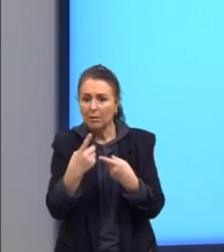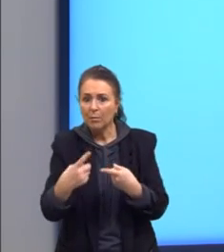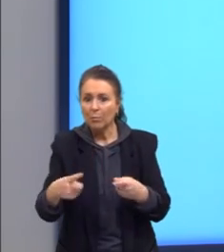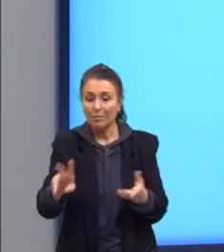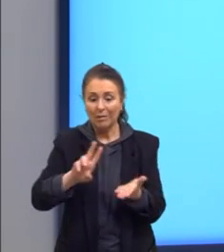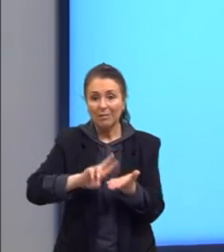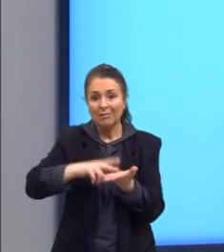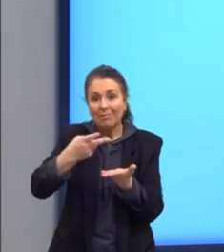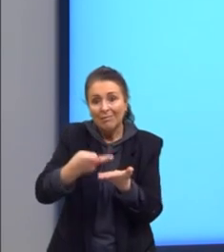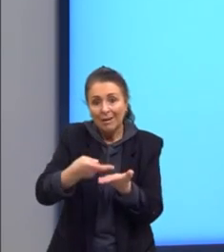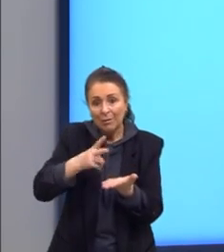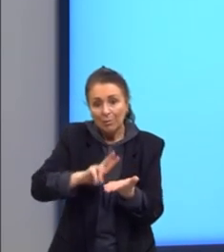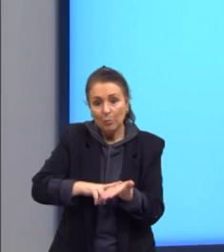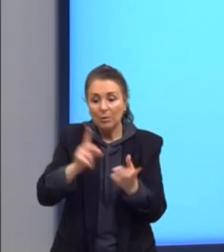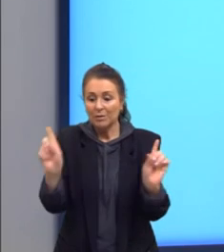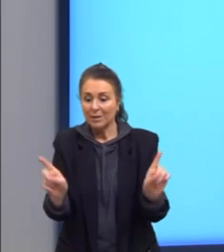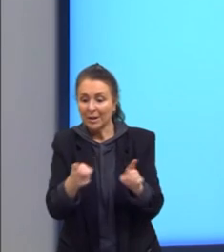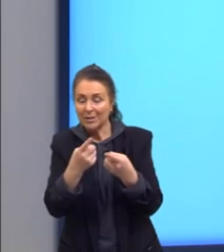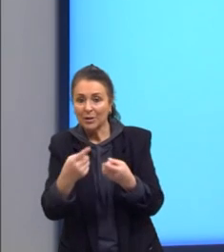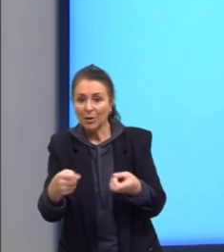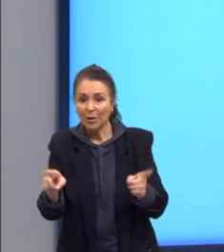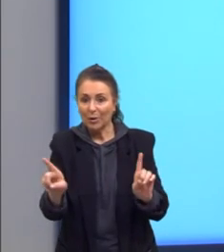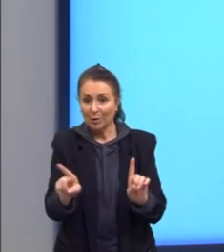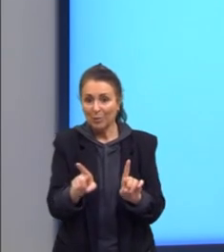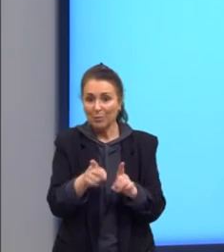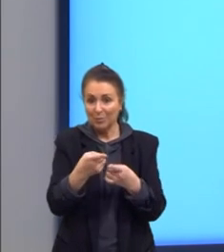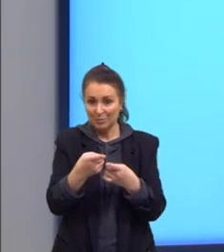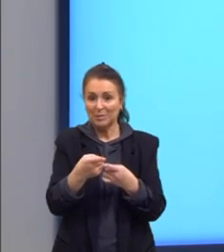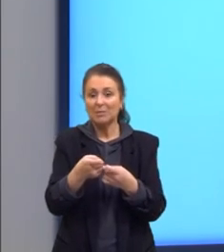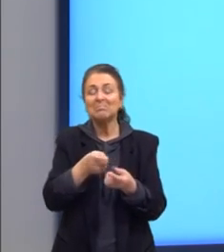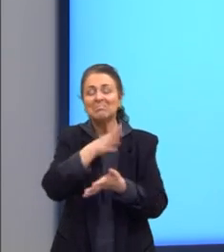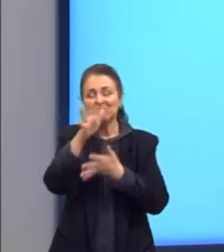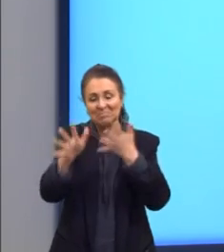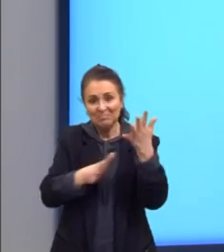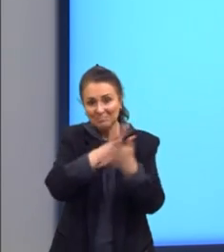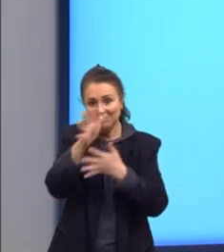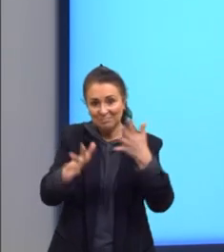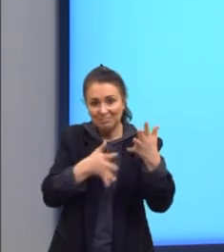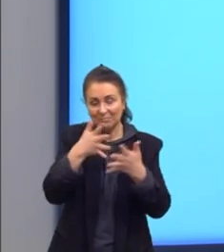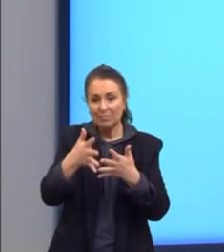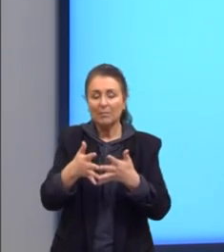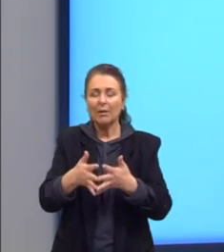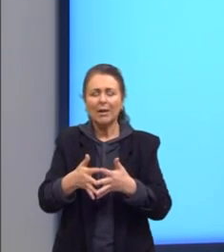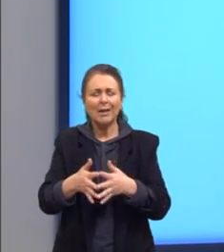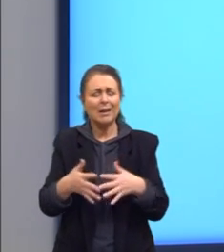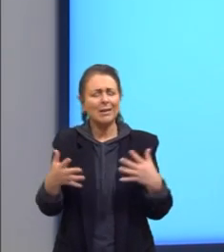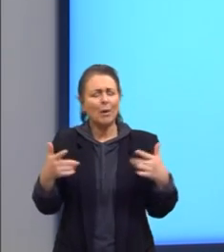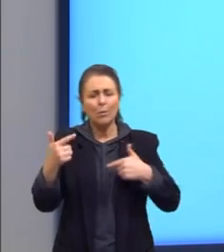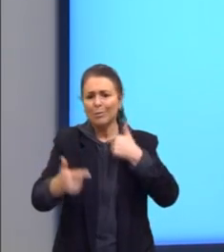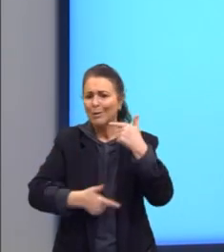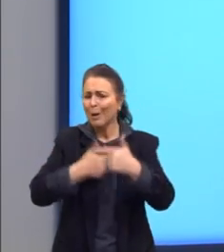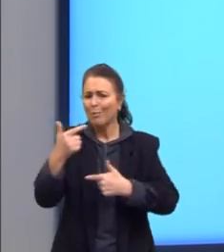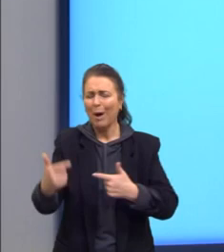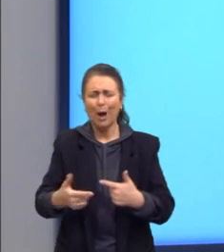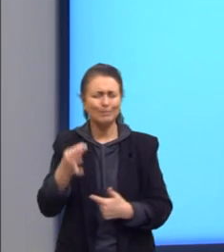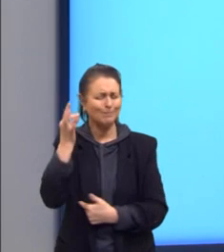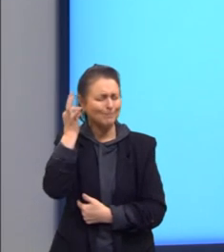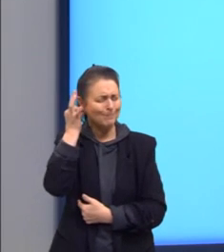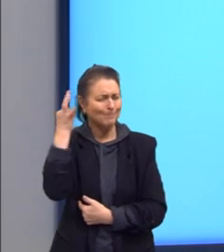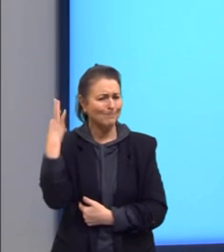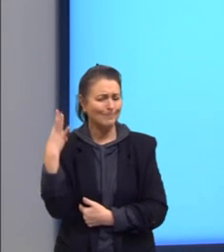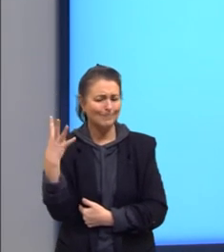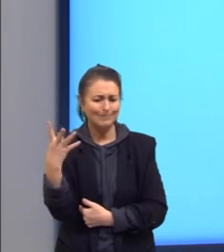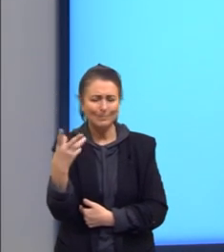as músicas, ele traduz as músicas em libras, o que é um trabalho fantástico. E ele fala muito